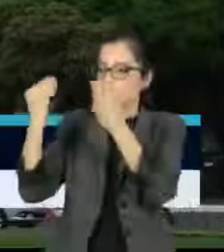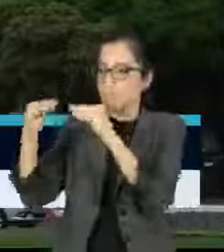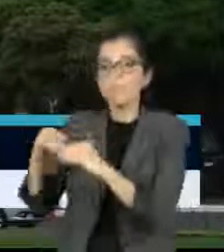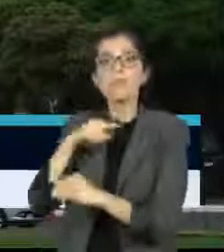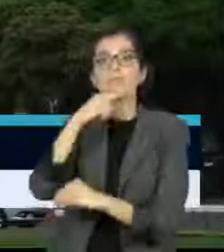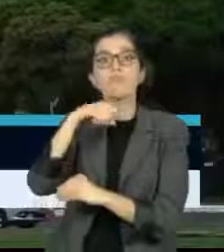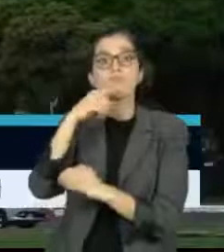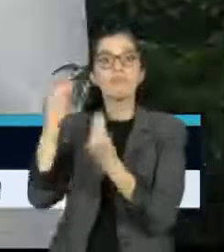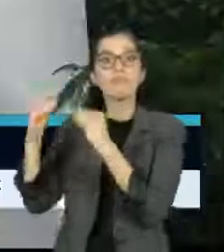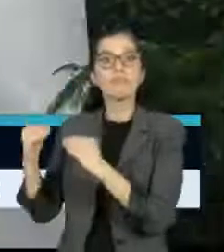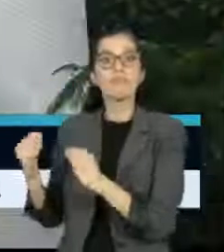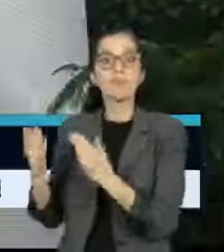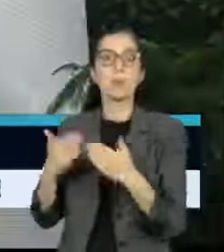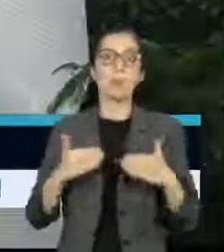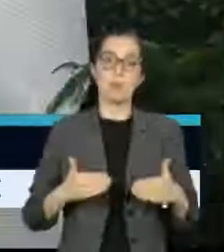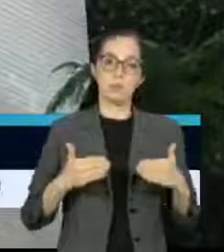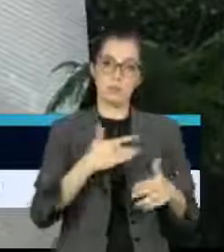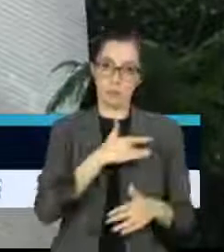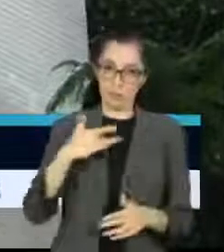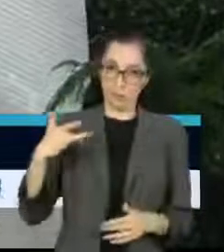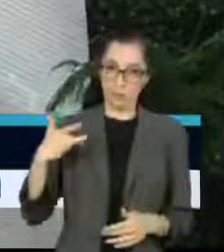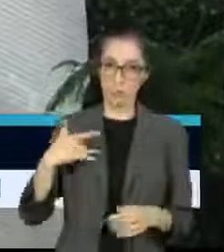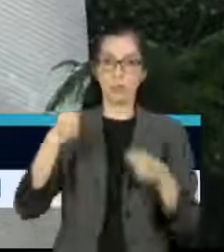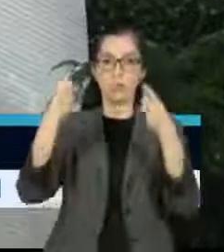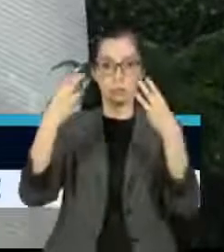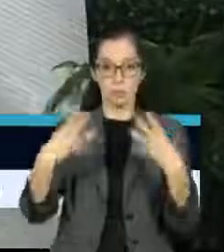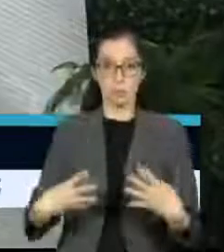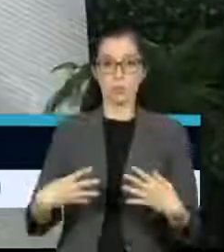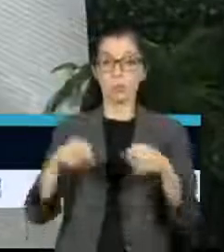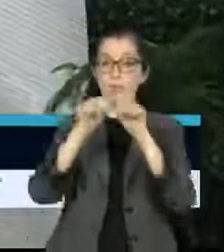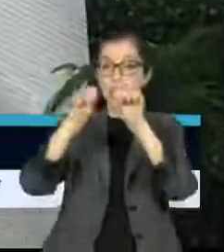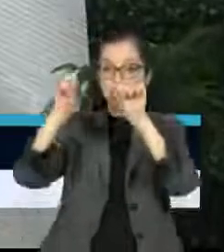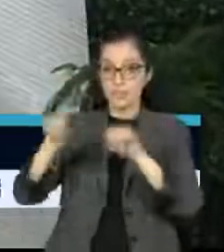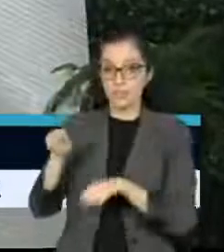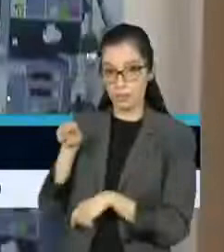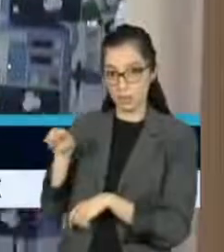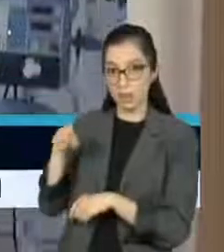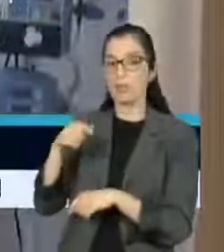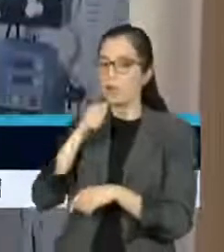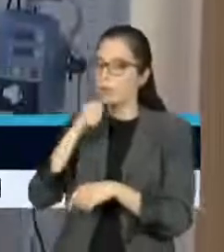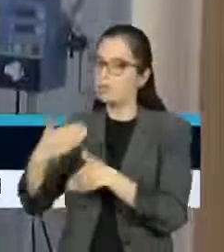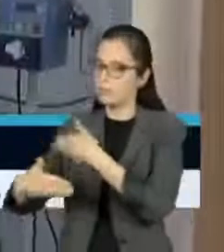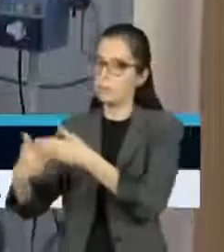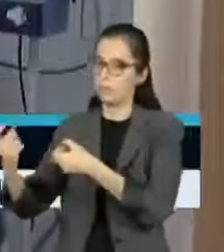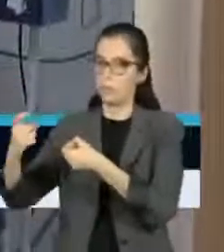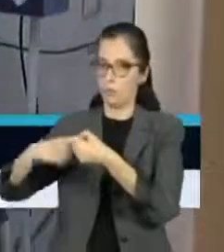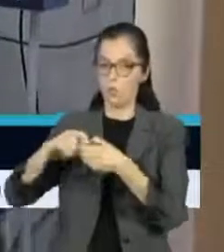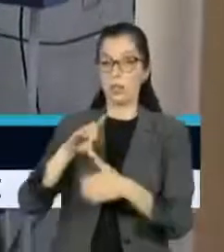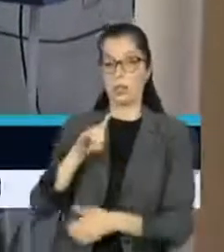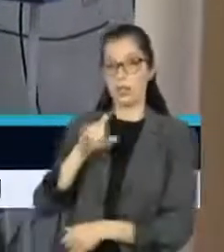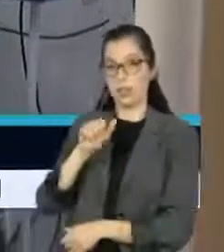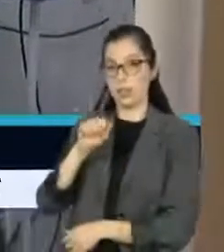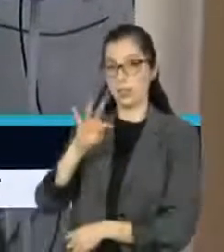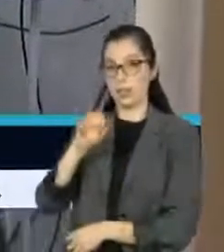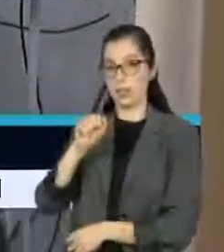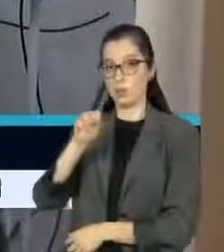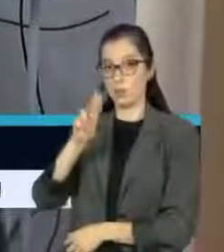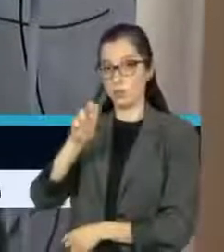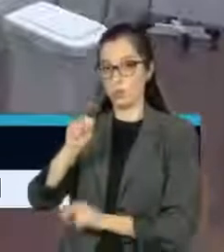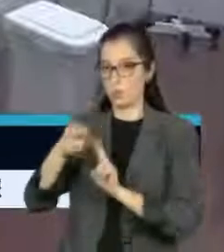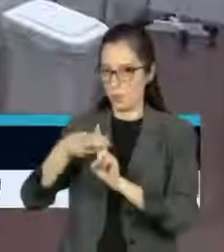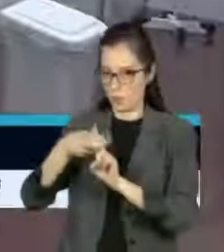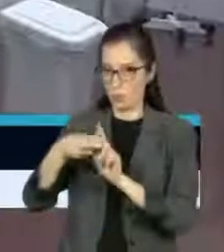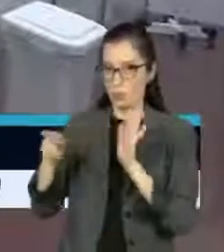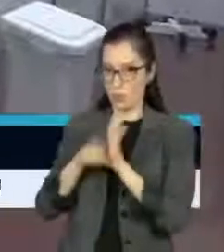forma gradual, mas que alguns, como o DataSus, ainda podem apresentar instabilidade. Hospitais da rede privada de São Paulo